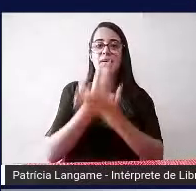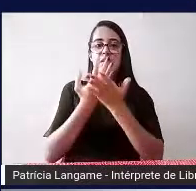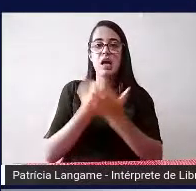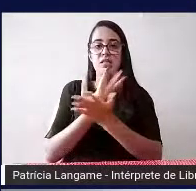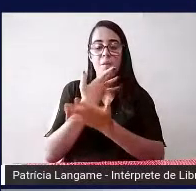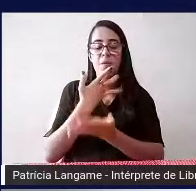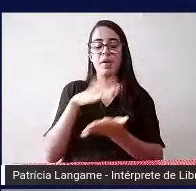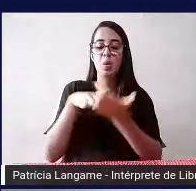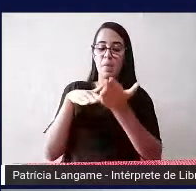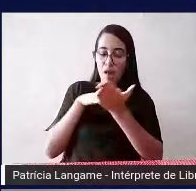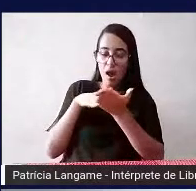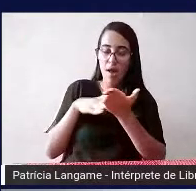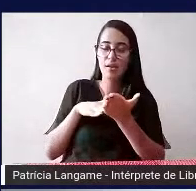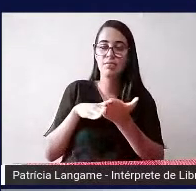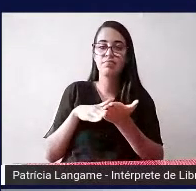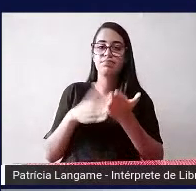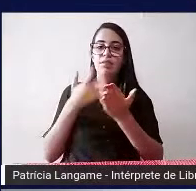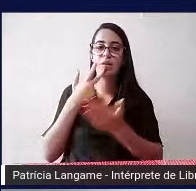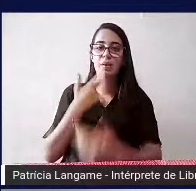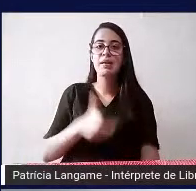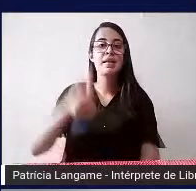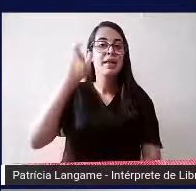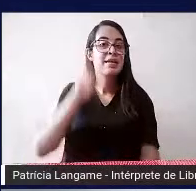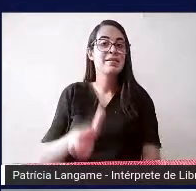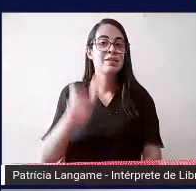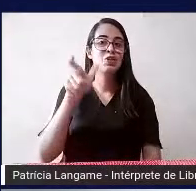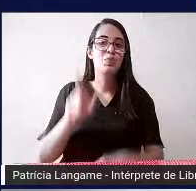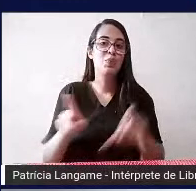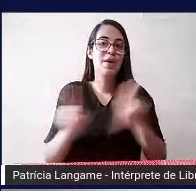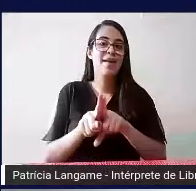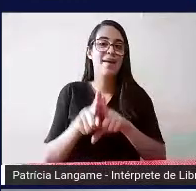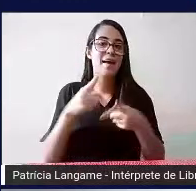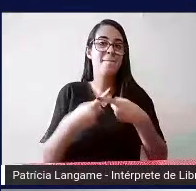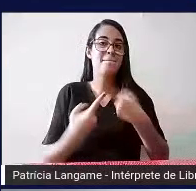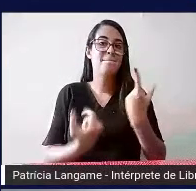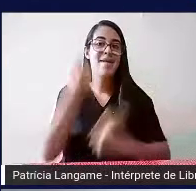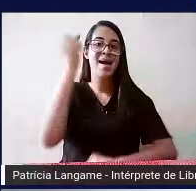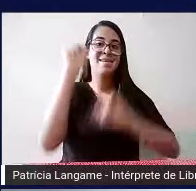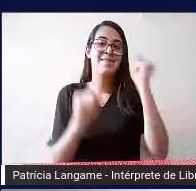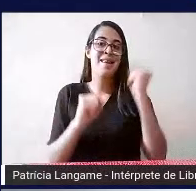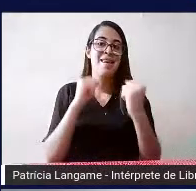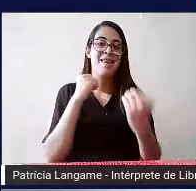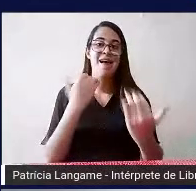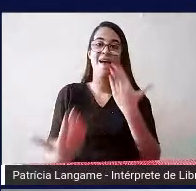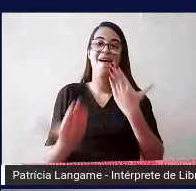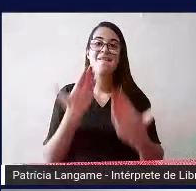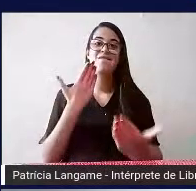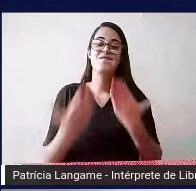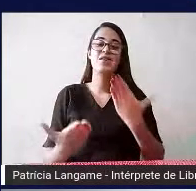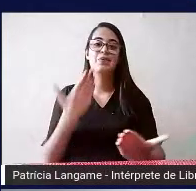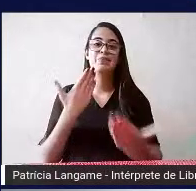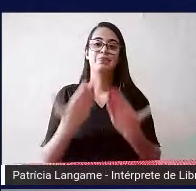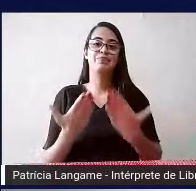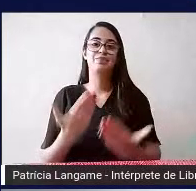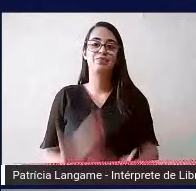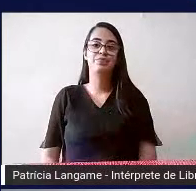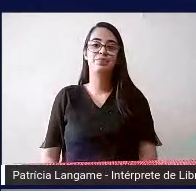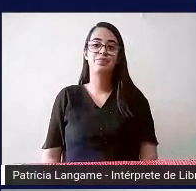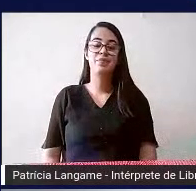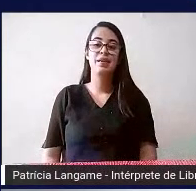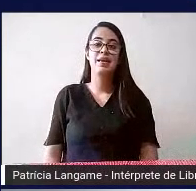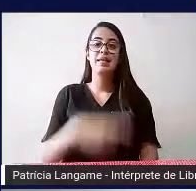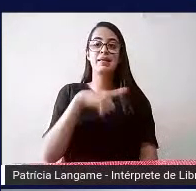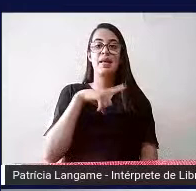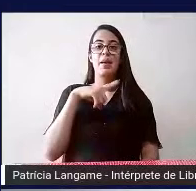então ela é muito interessante porque é uma máquina bem mais leve do que a Perkins é uma máquina tem um material que vocês podem